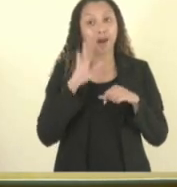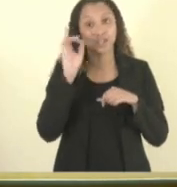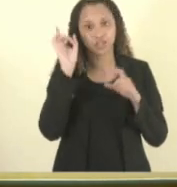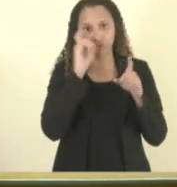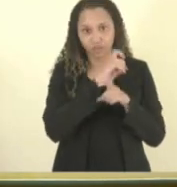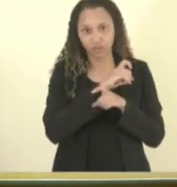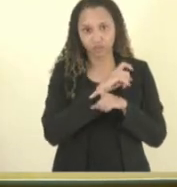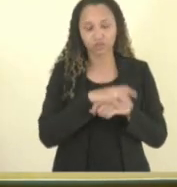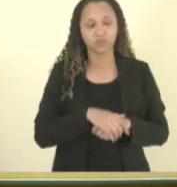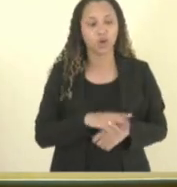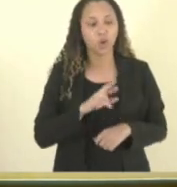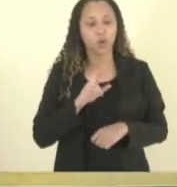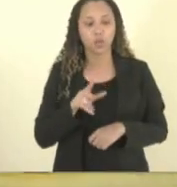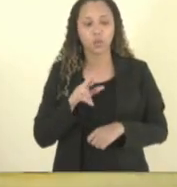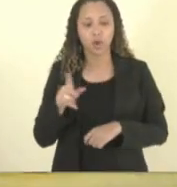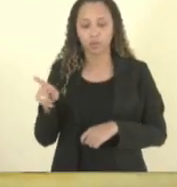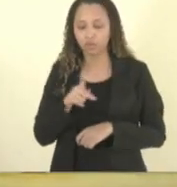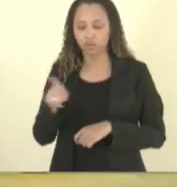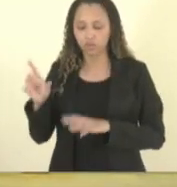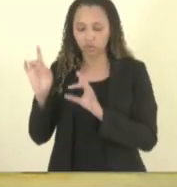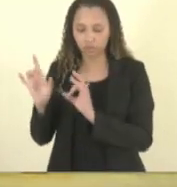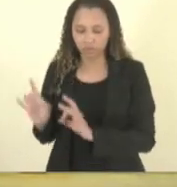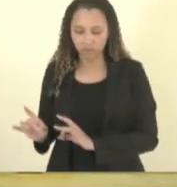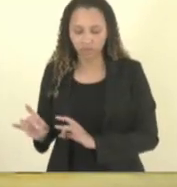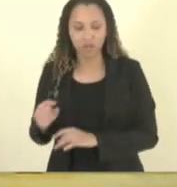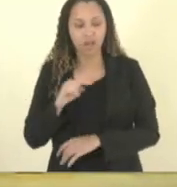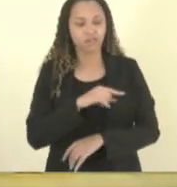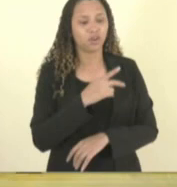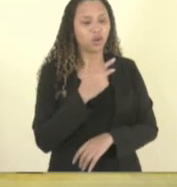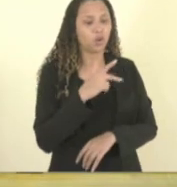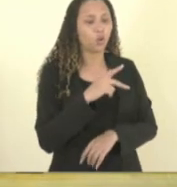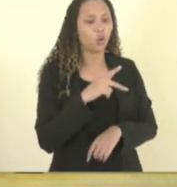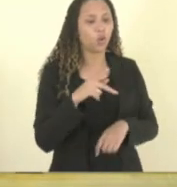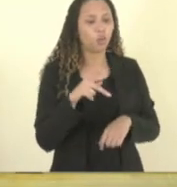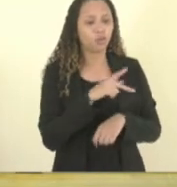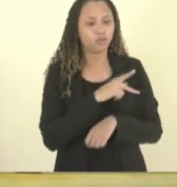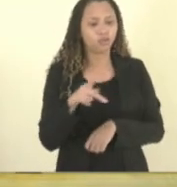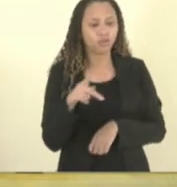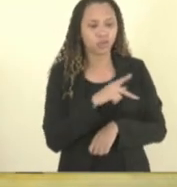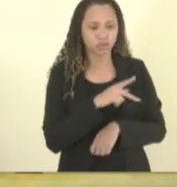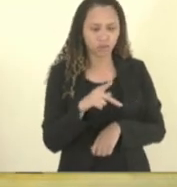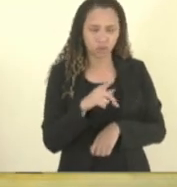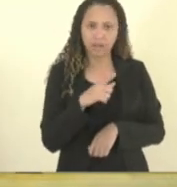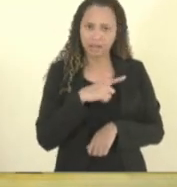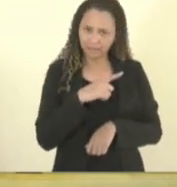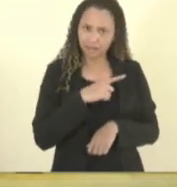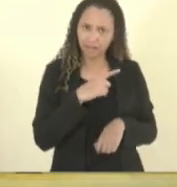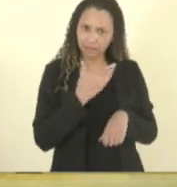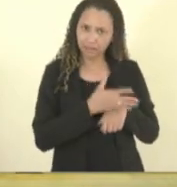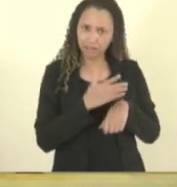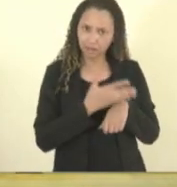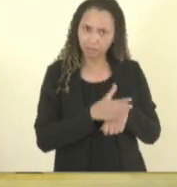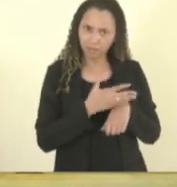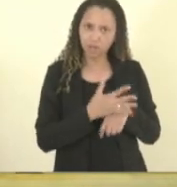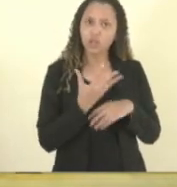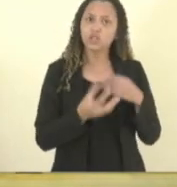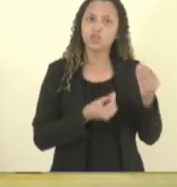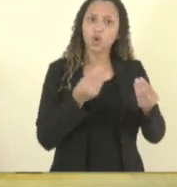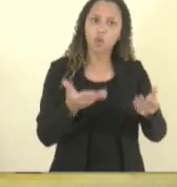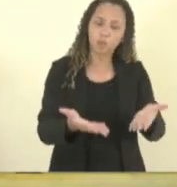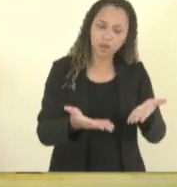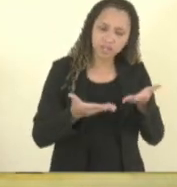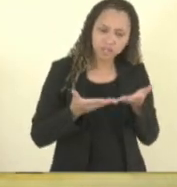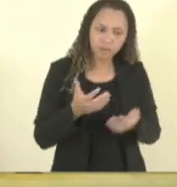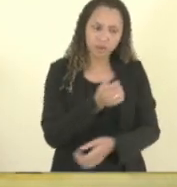professor da educação especial os professores regentes eles recebem esses treinamentos de como receber